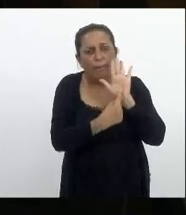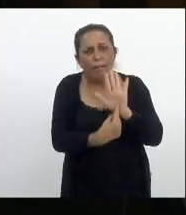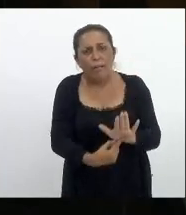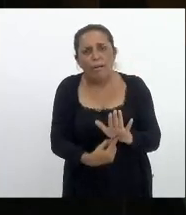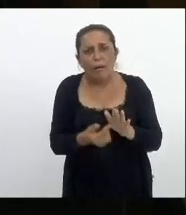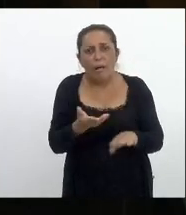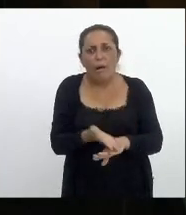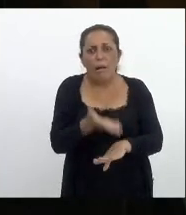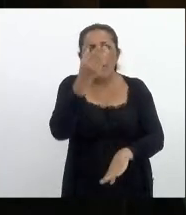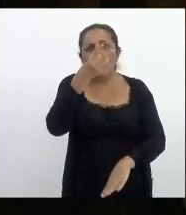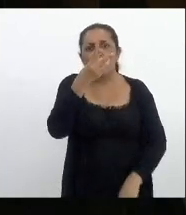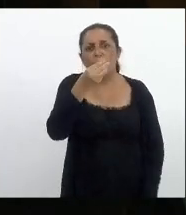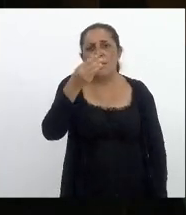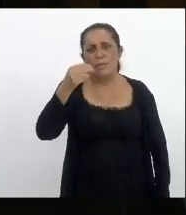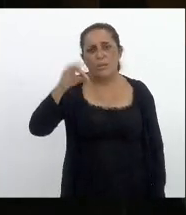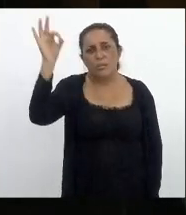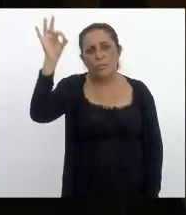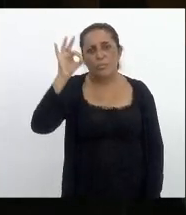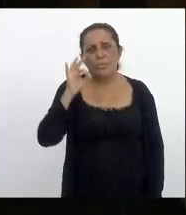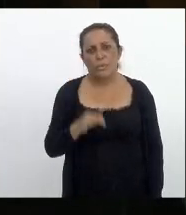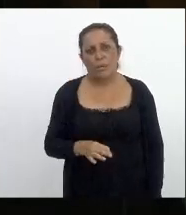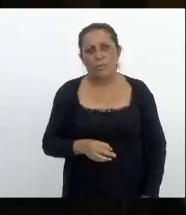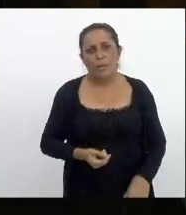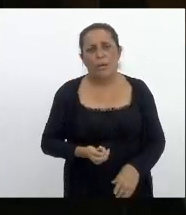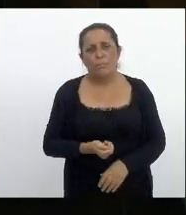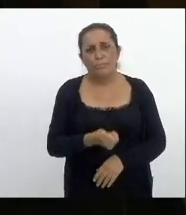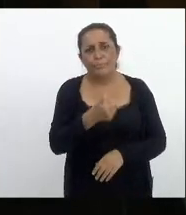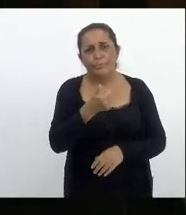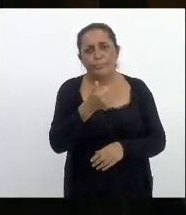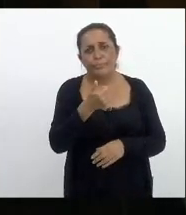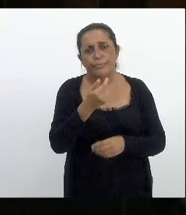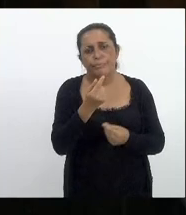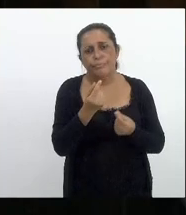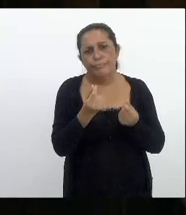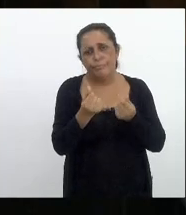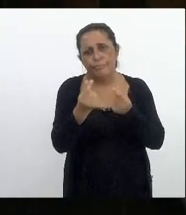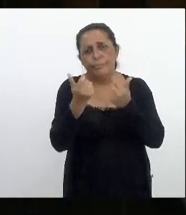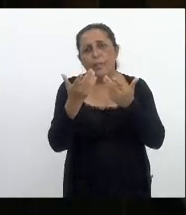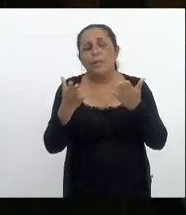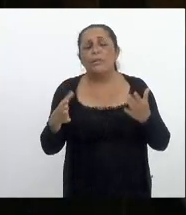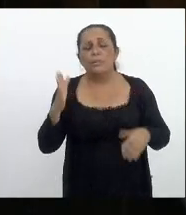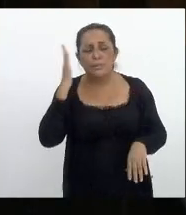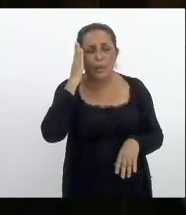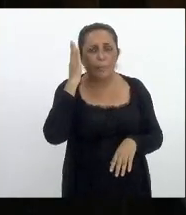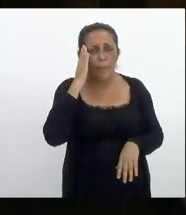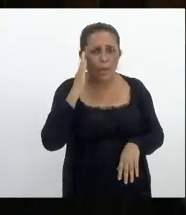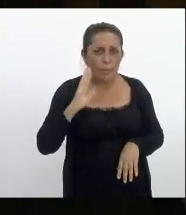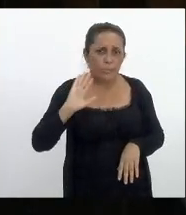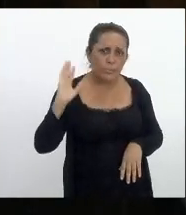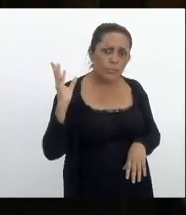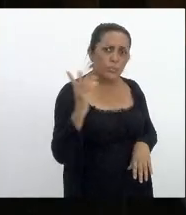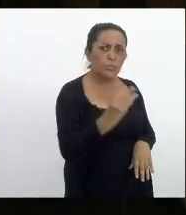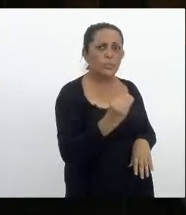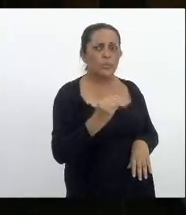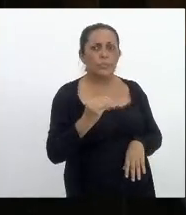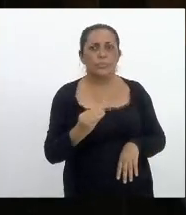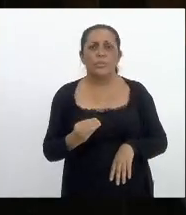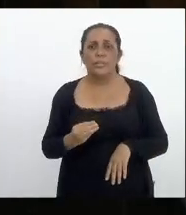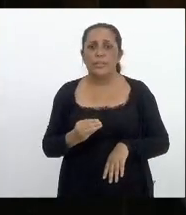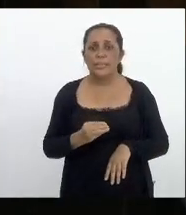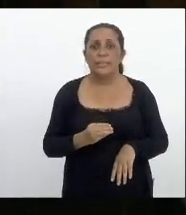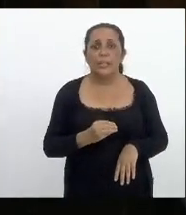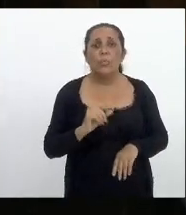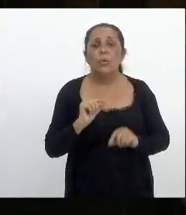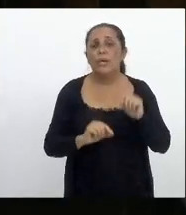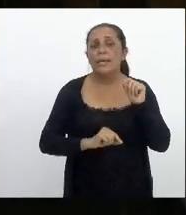% nessas gratificações todos nós sabemos que essas gratificações são para